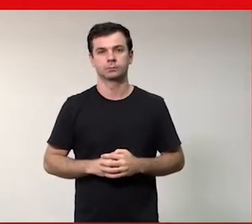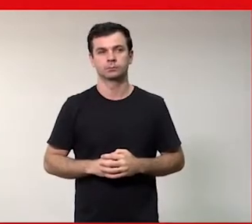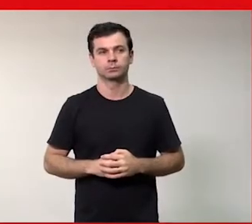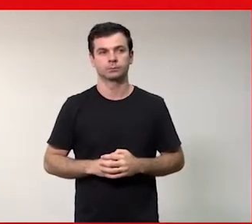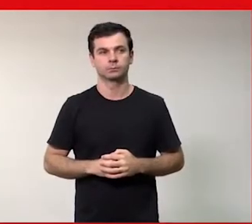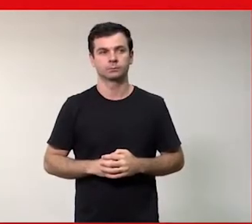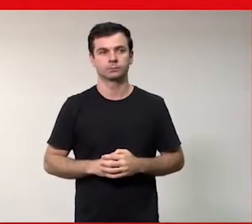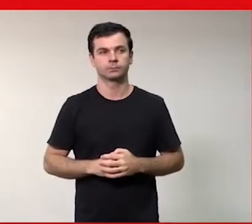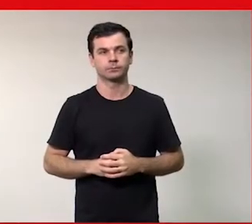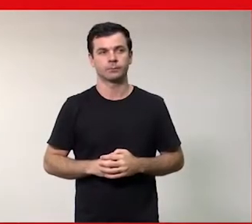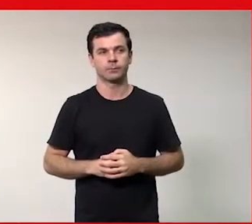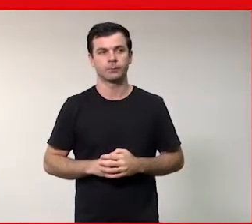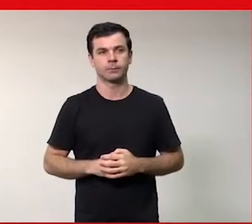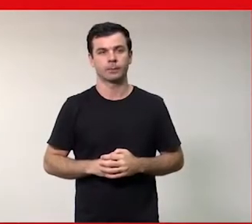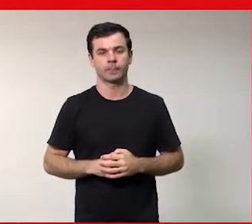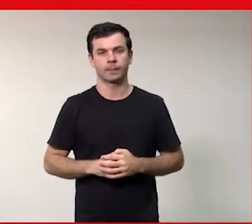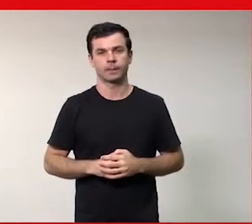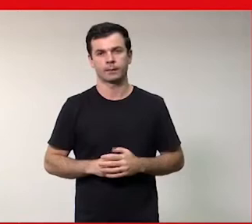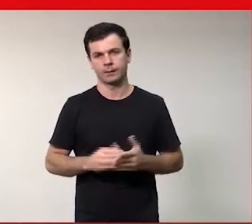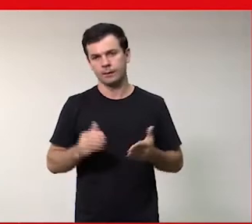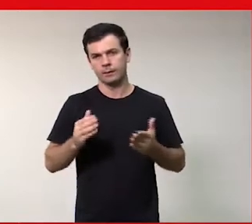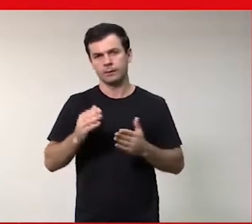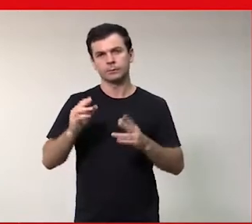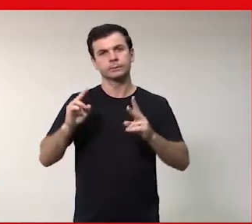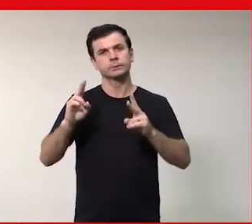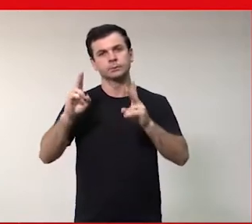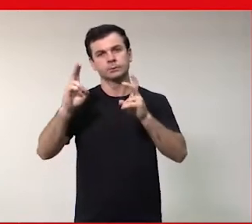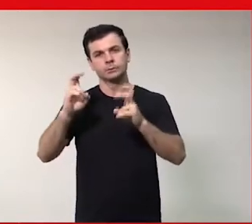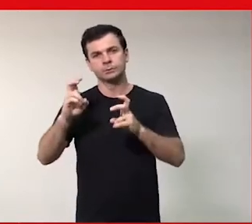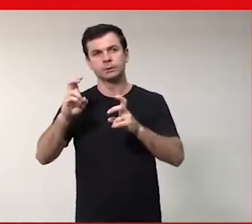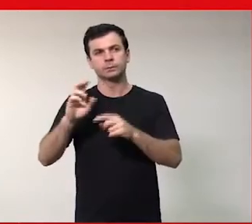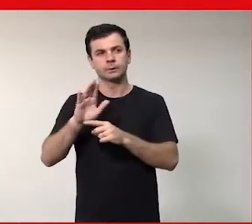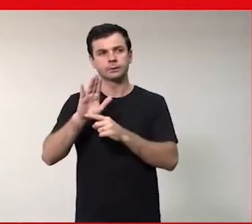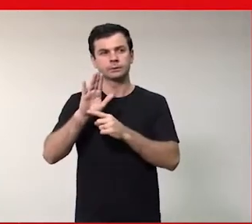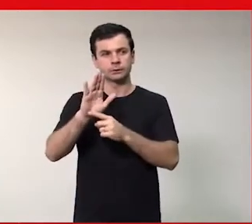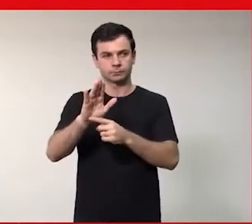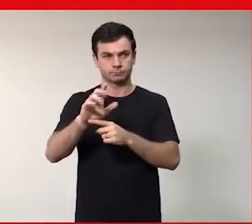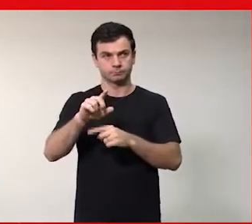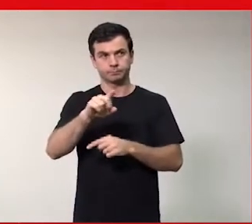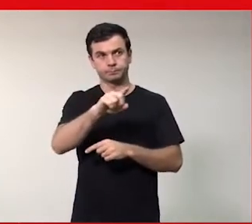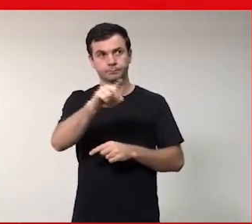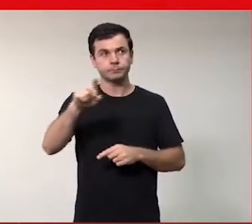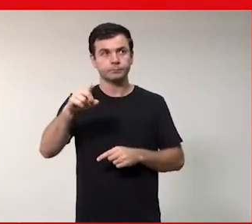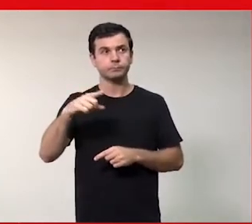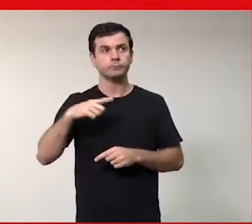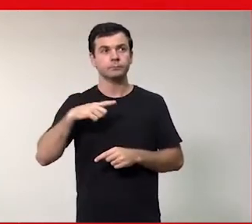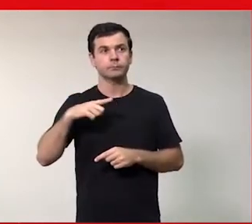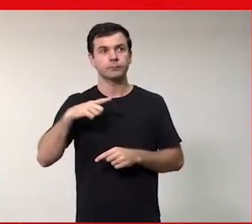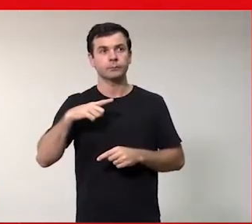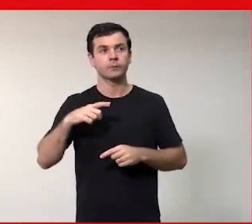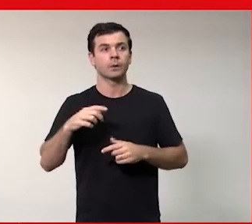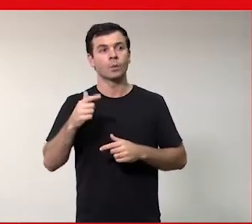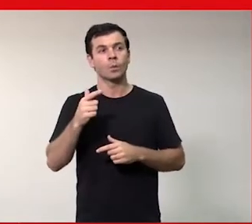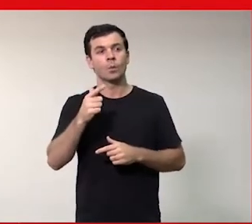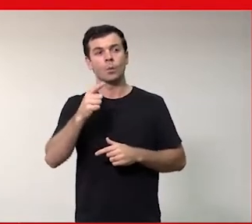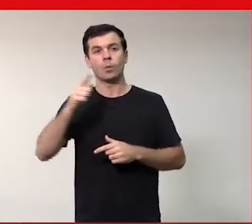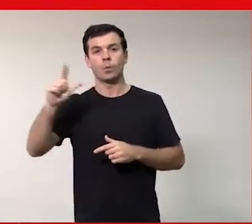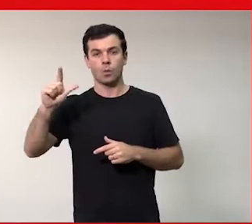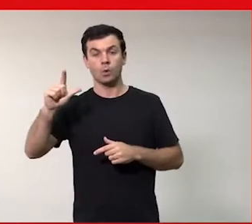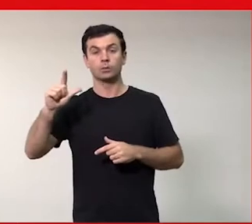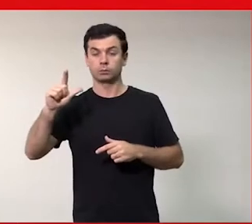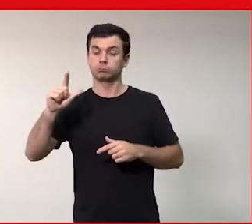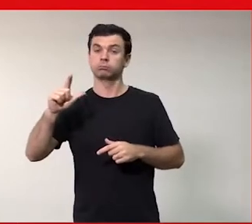Então, aqui, entrando um pouco mais nesse papel dos OS6, eu gostaria também de compartilhar aqui um outro caso de